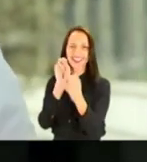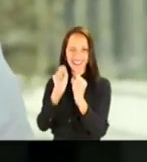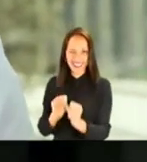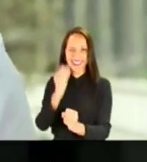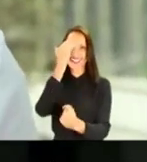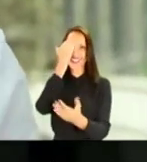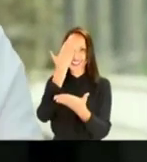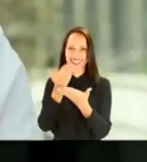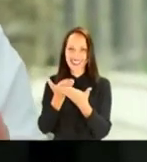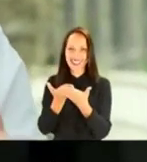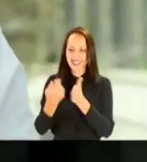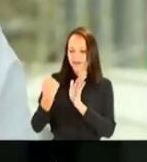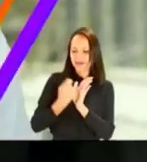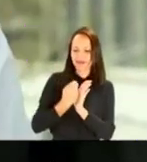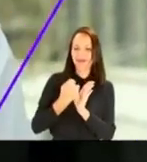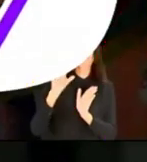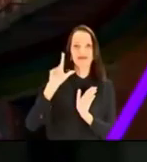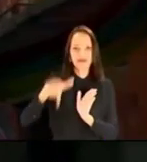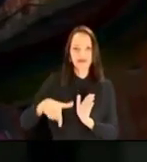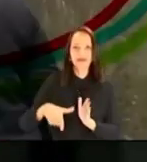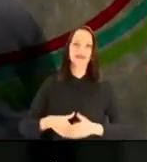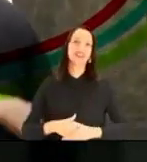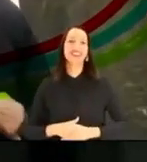Pode confiar e me cobrar depois.